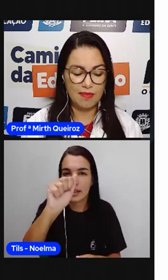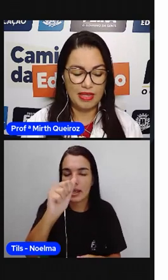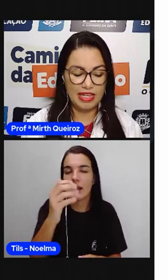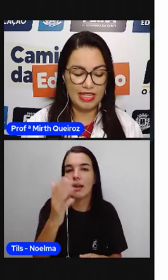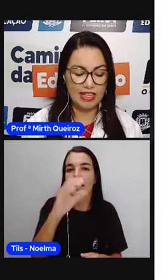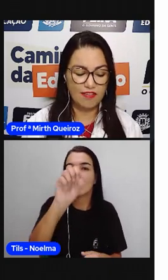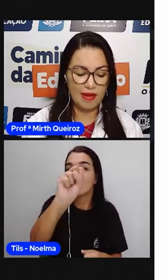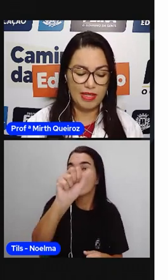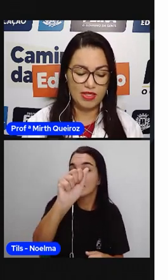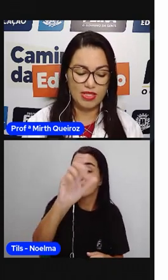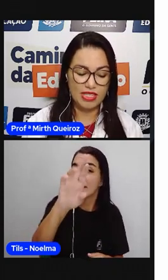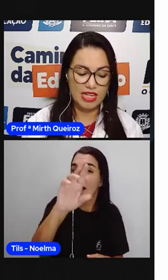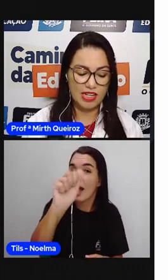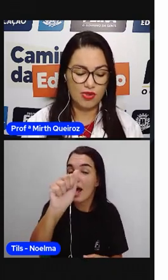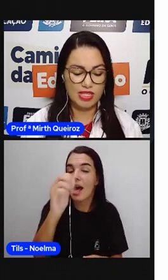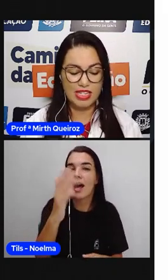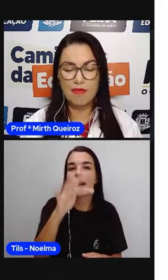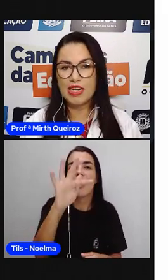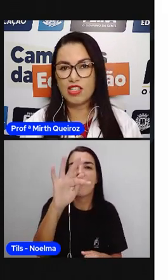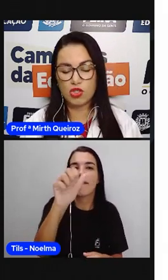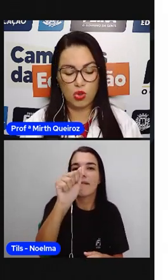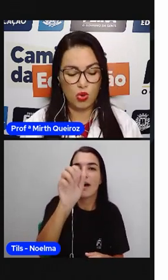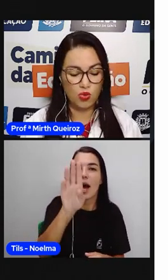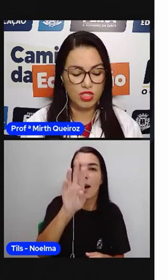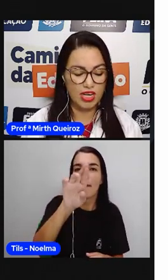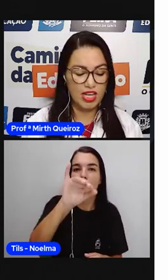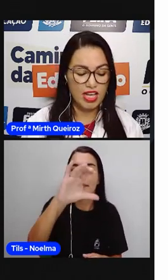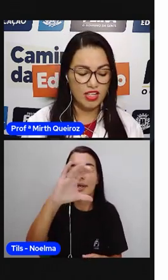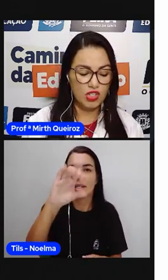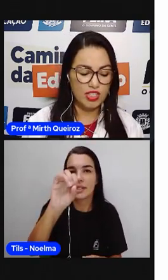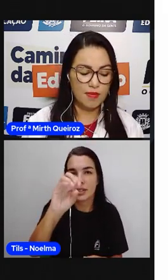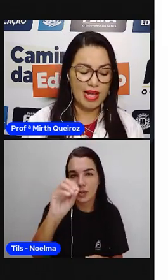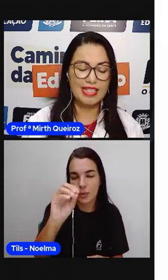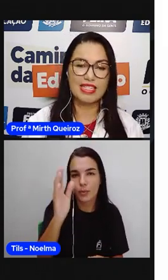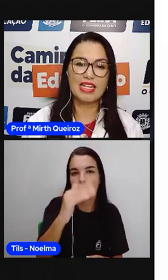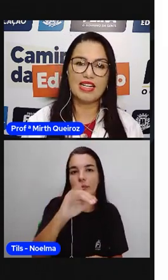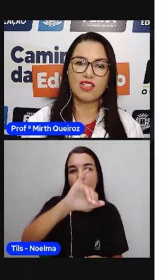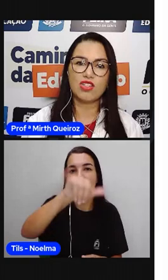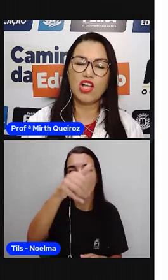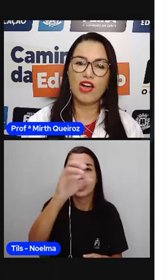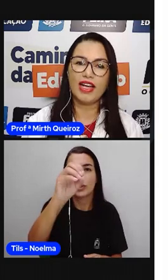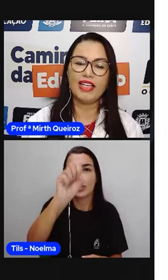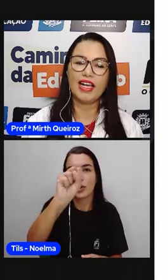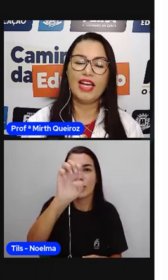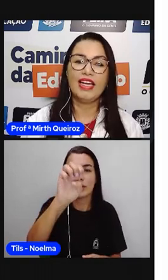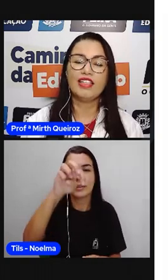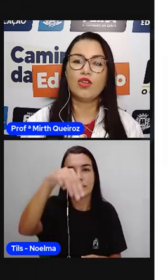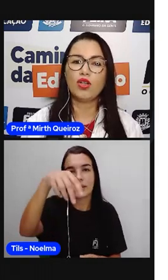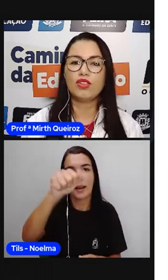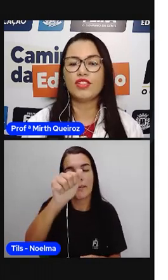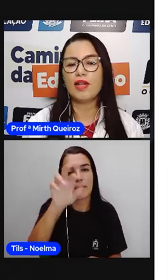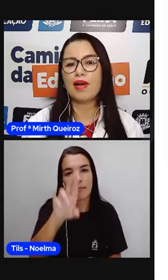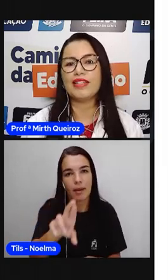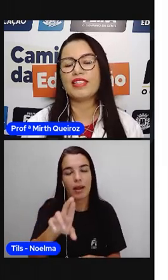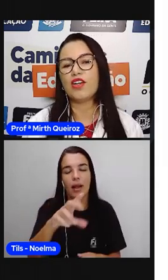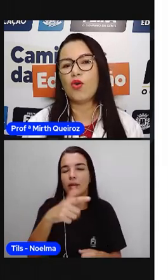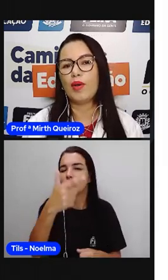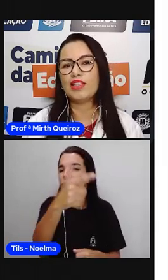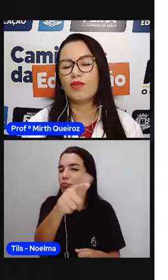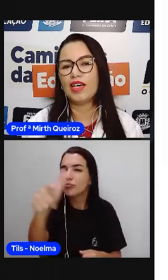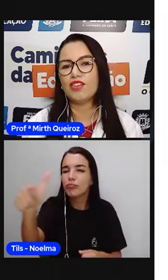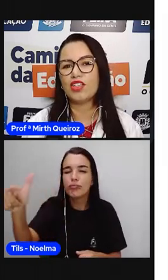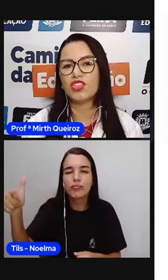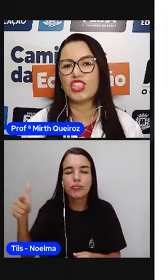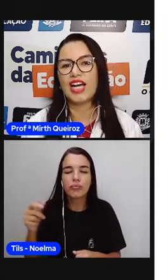Sara Camila, Fabrício Santos, Samira Souza, José Marcos Santos, Lorena e todos os demais que